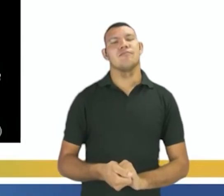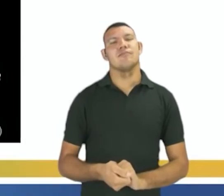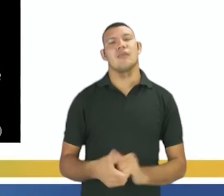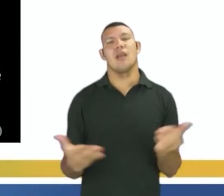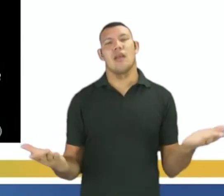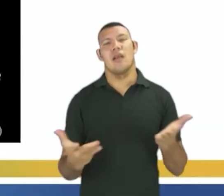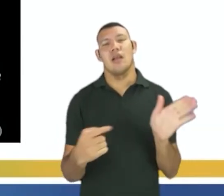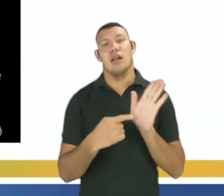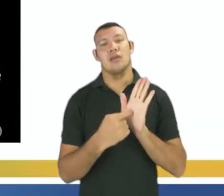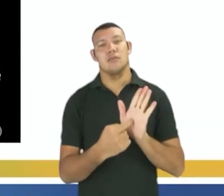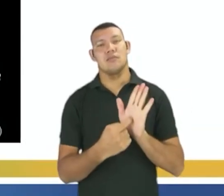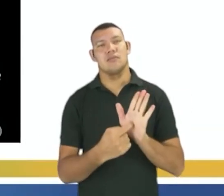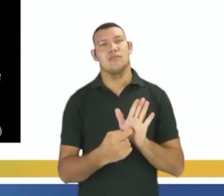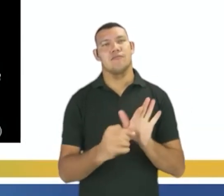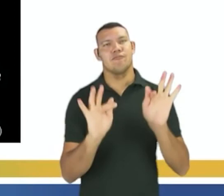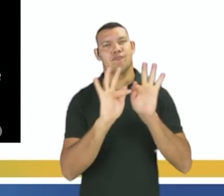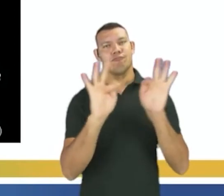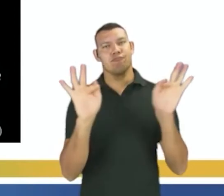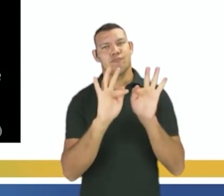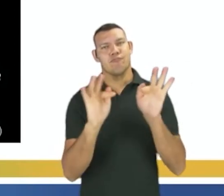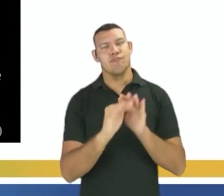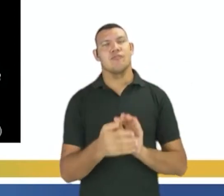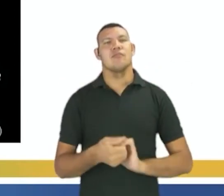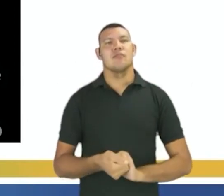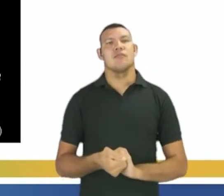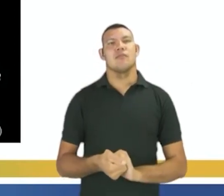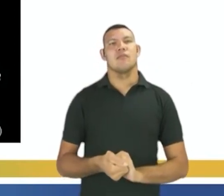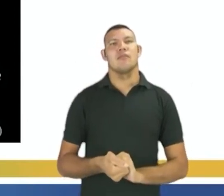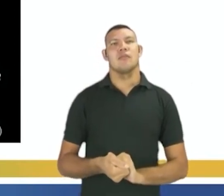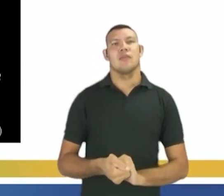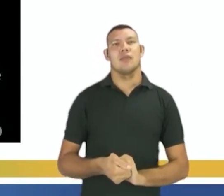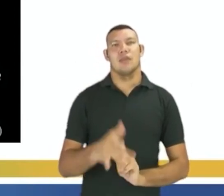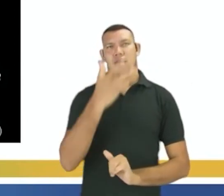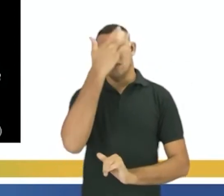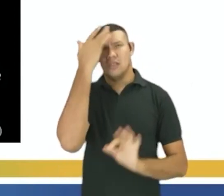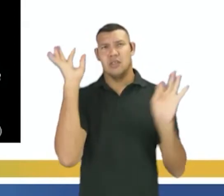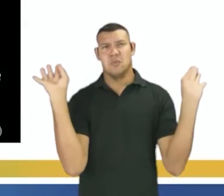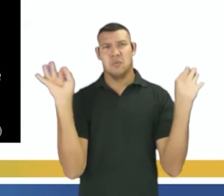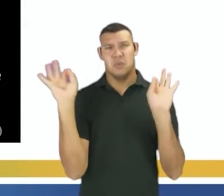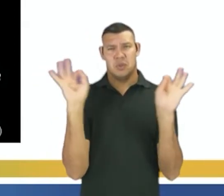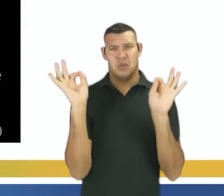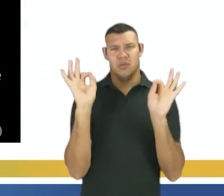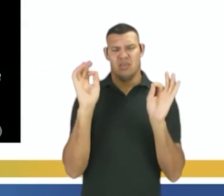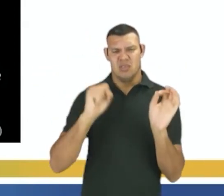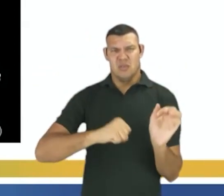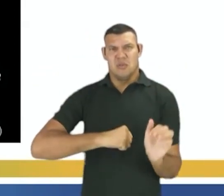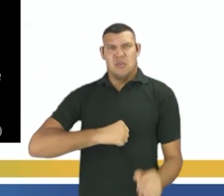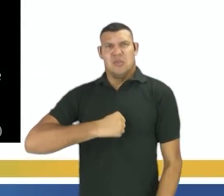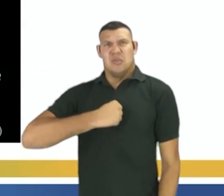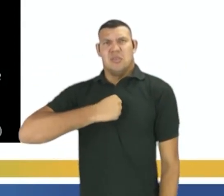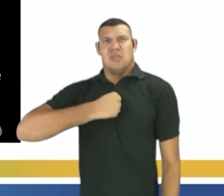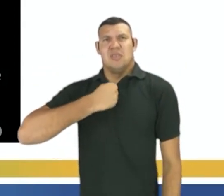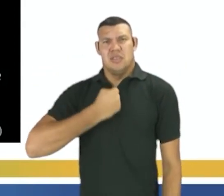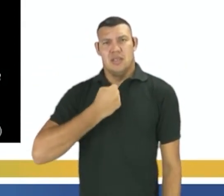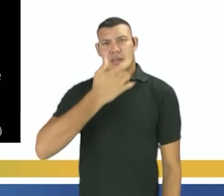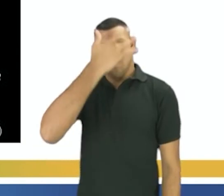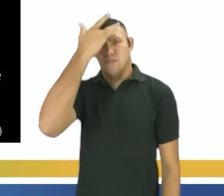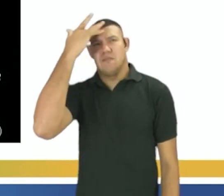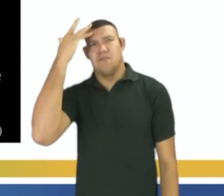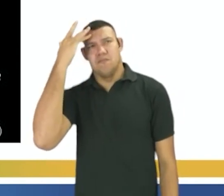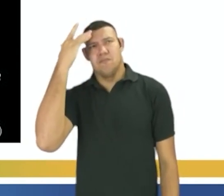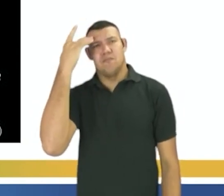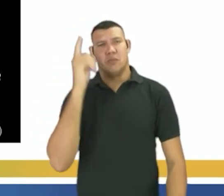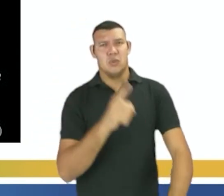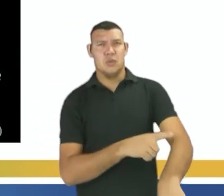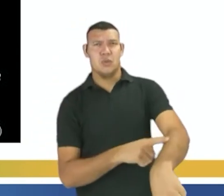uma mensagem para vocês. Ninguém nasce odiando outra pessoa pela cor de sua pele, por sua origem ou ainda